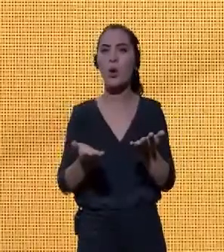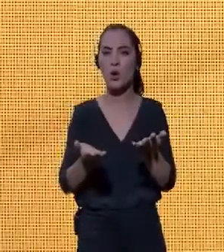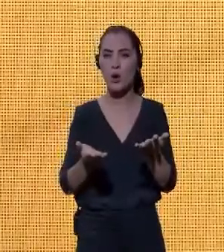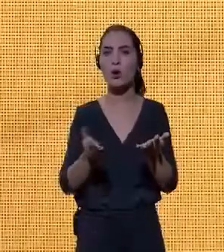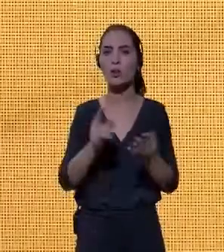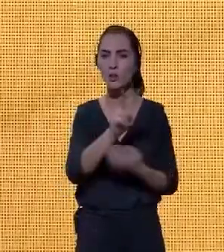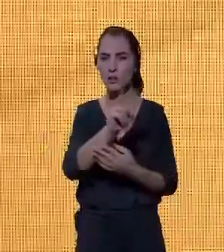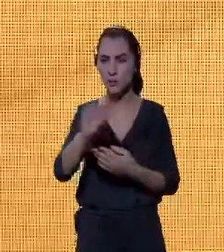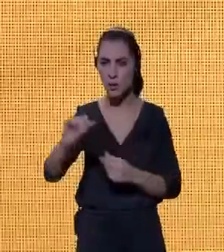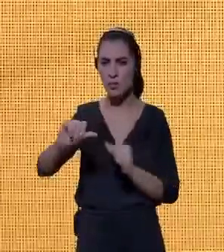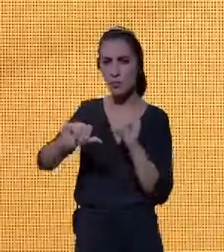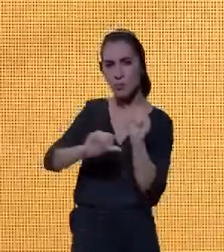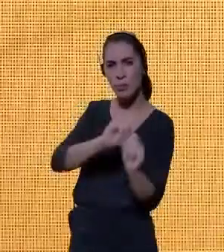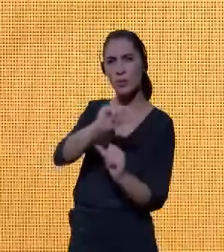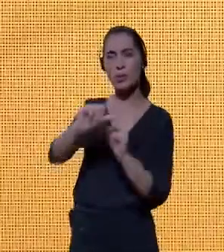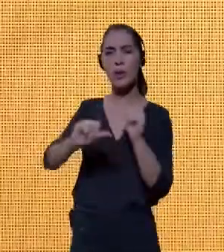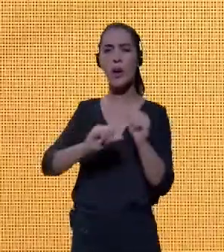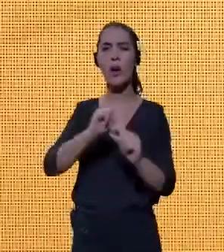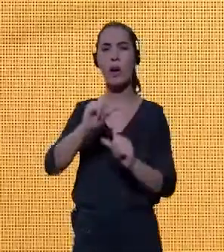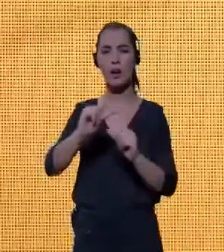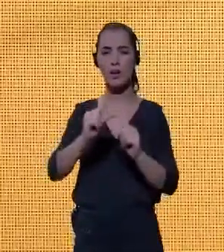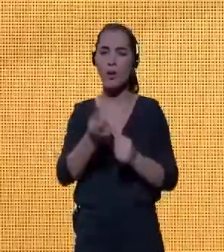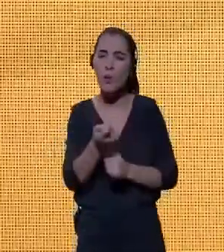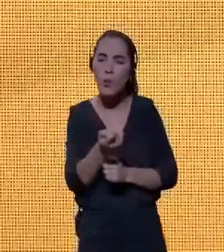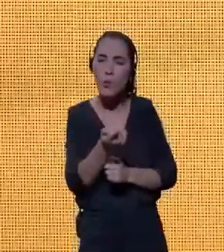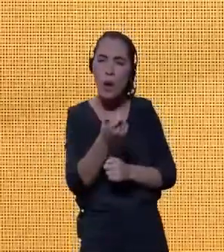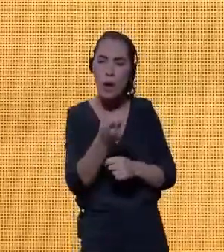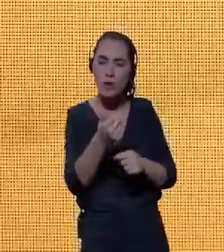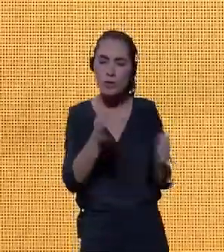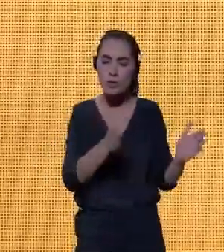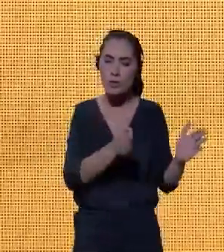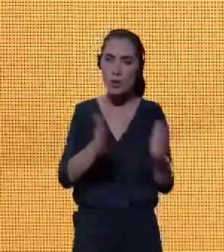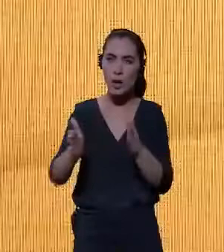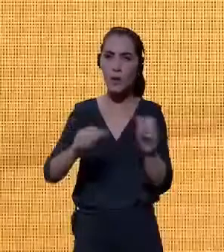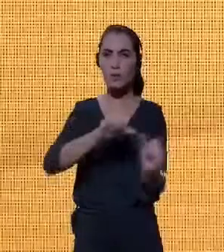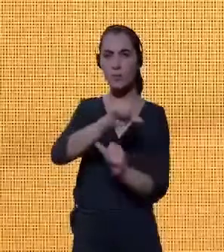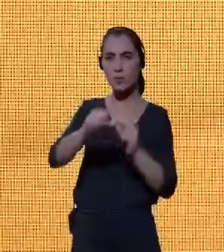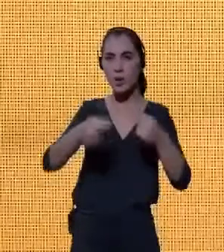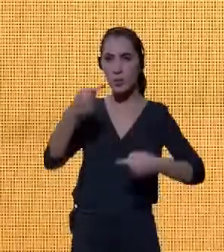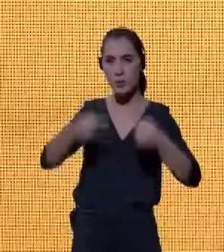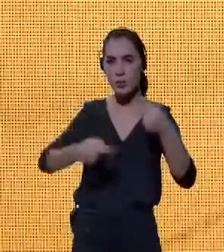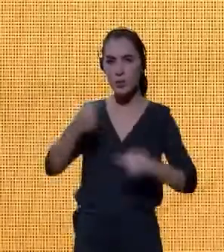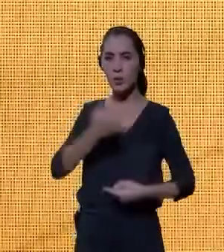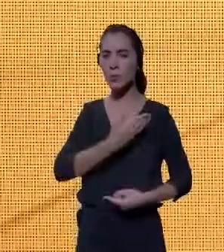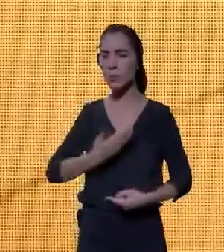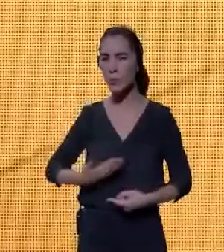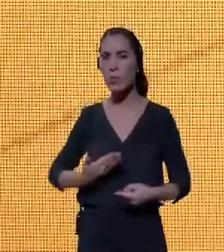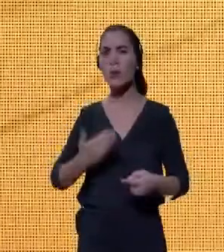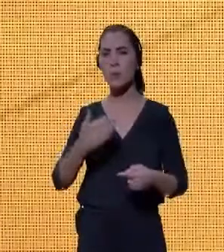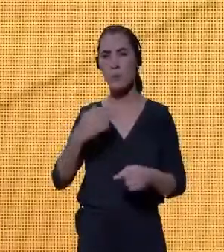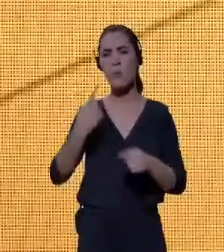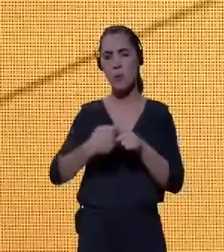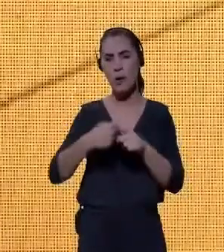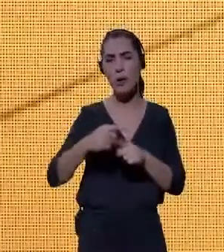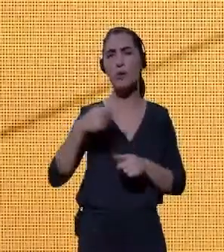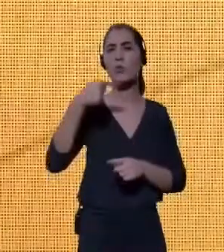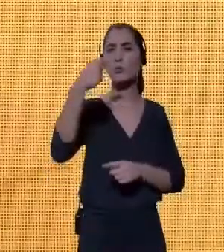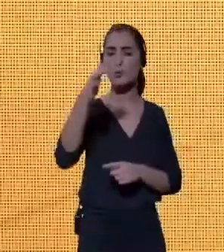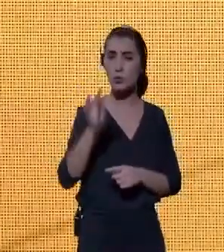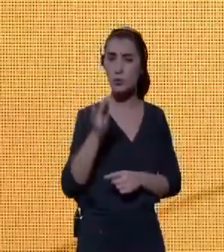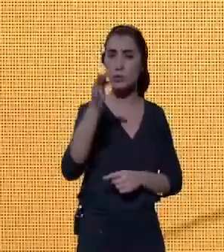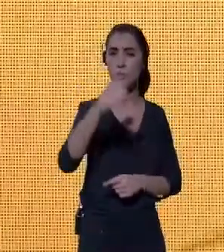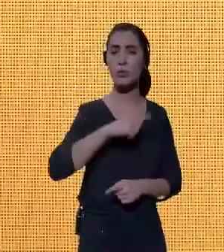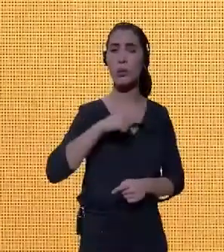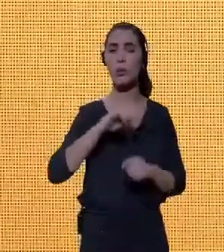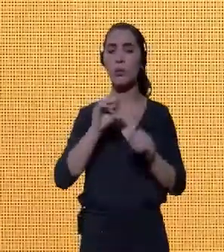de políticas públicas, com as eleições, para governadores, senadores, deputados, e, sobretudo, para presidente